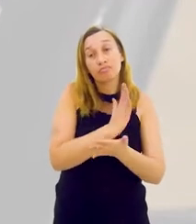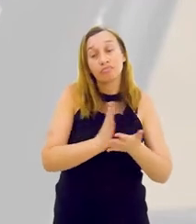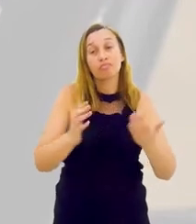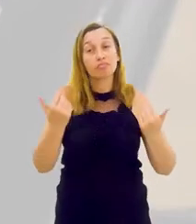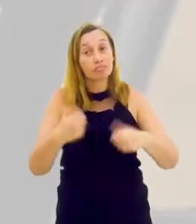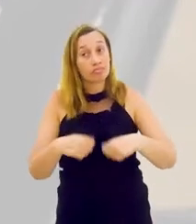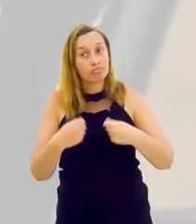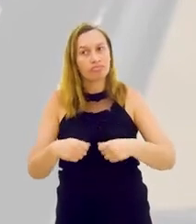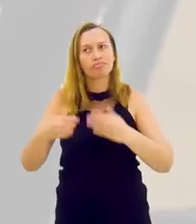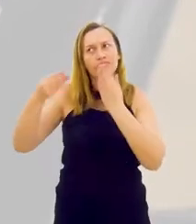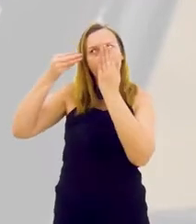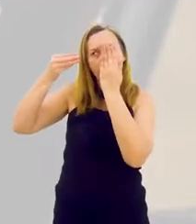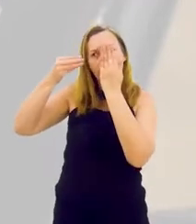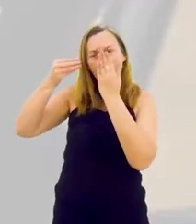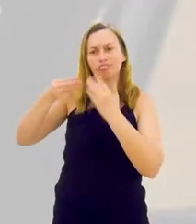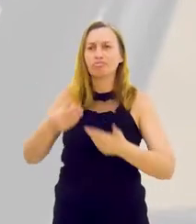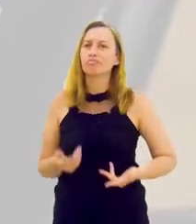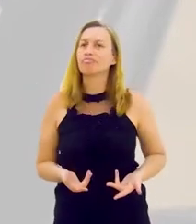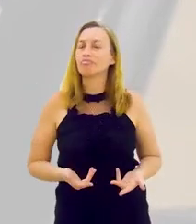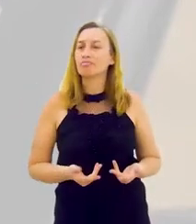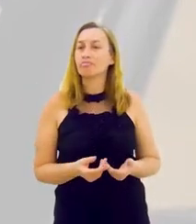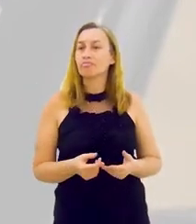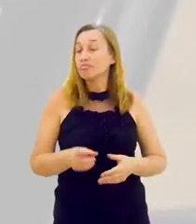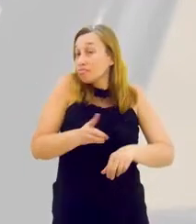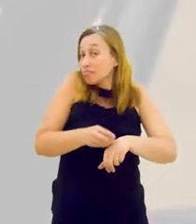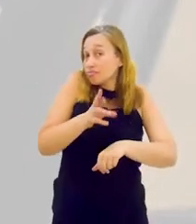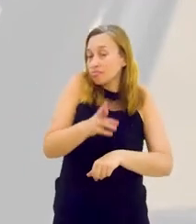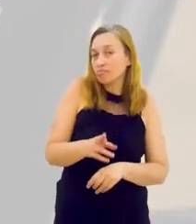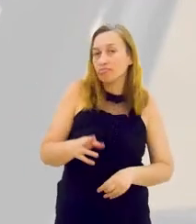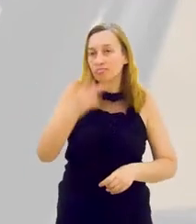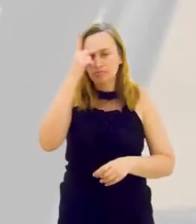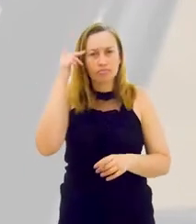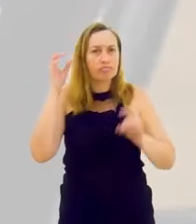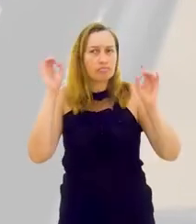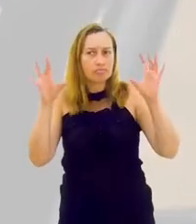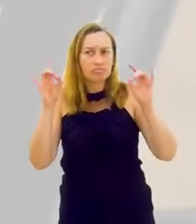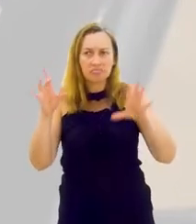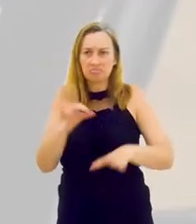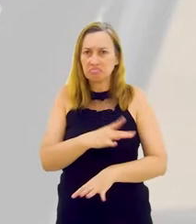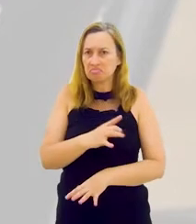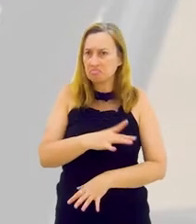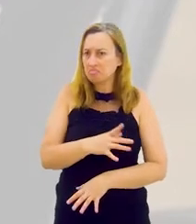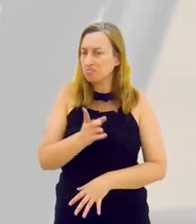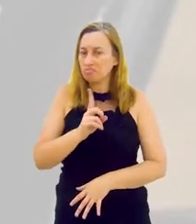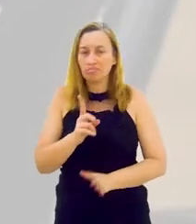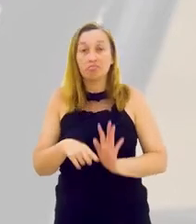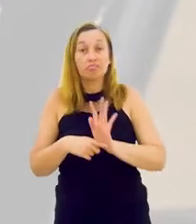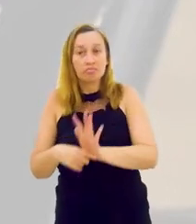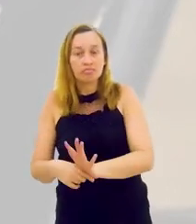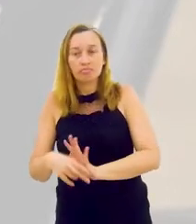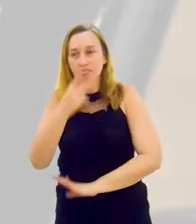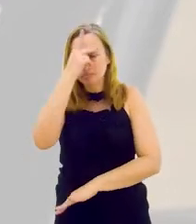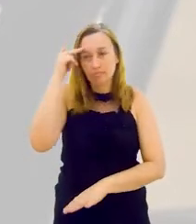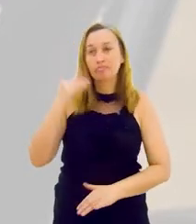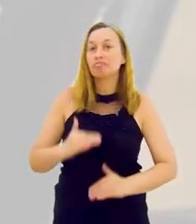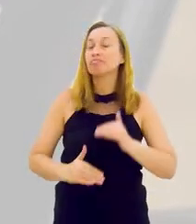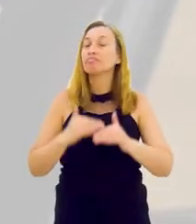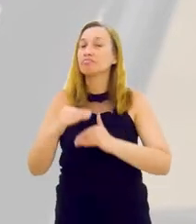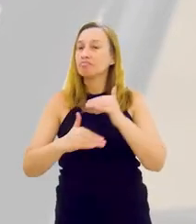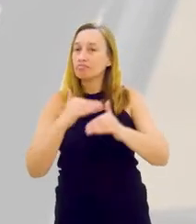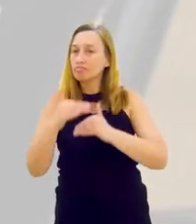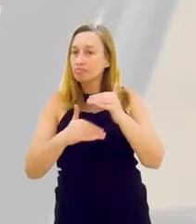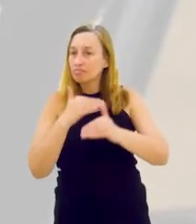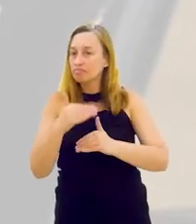psicólogo, alguns vão precisar até de um psiquiatra. São doutores, são especialistas, não tem que ter medo disso, para ajudar